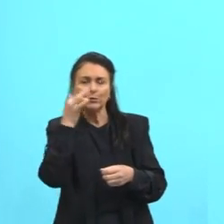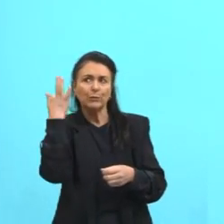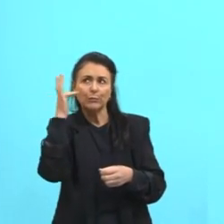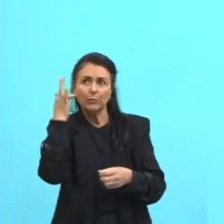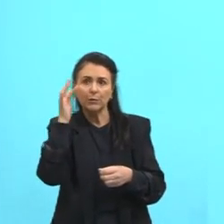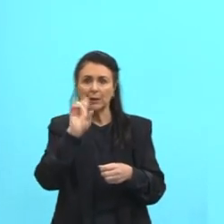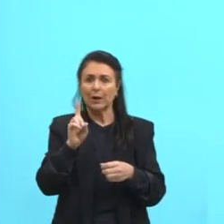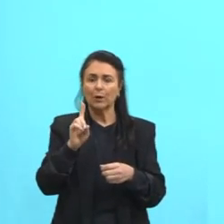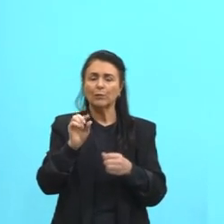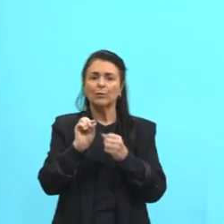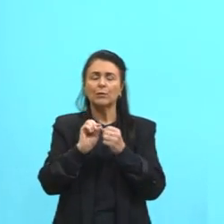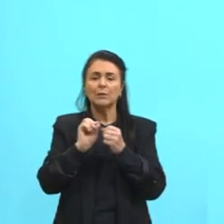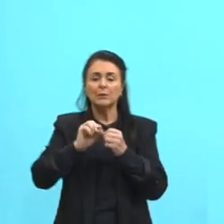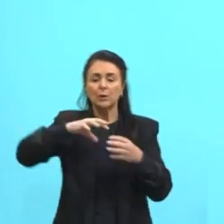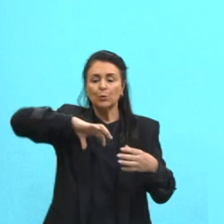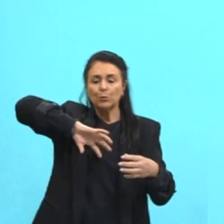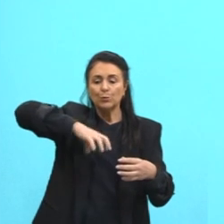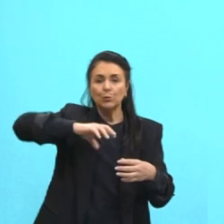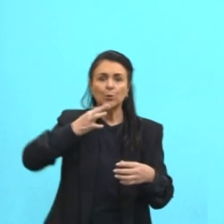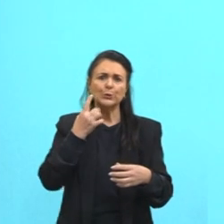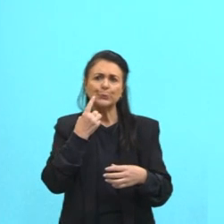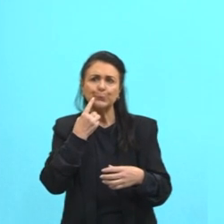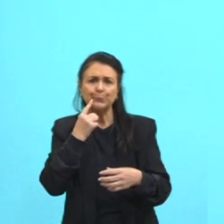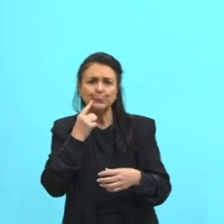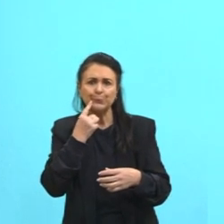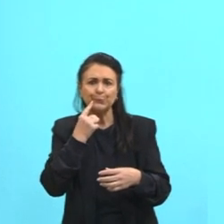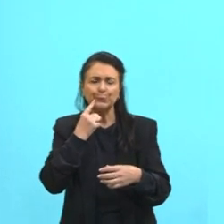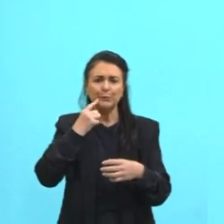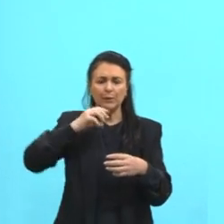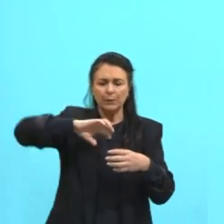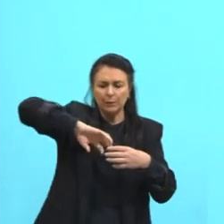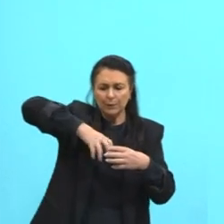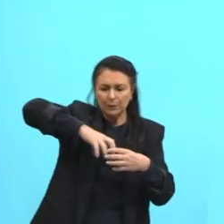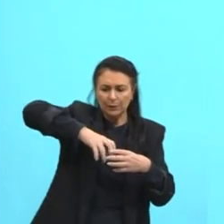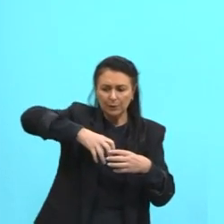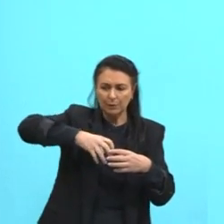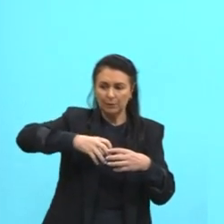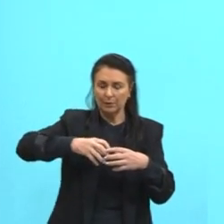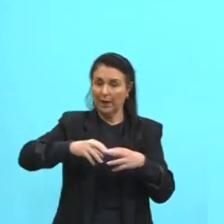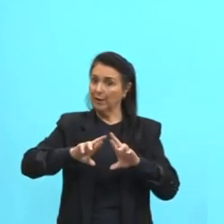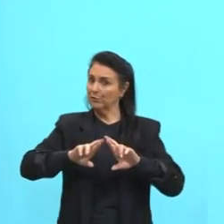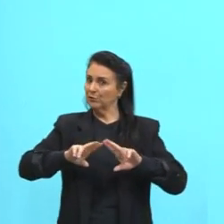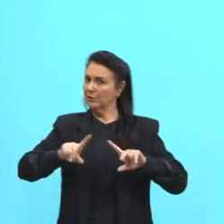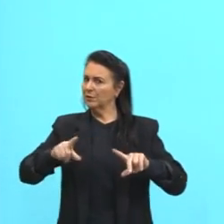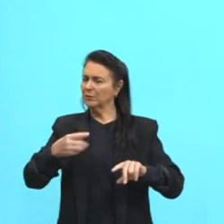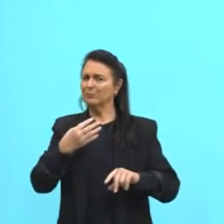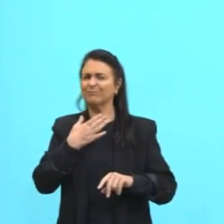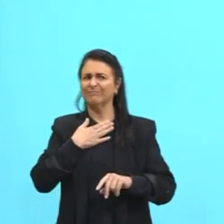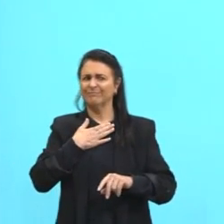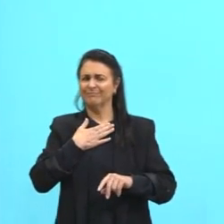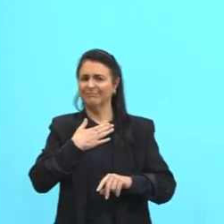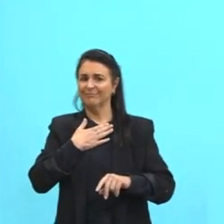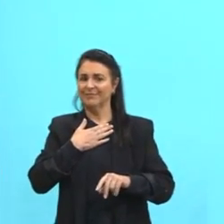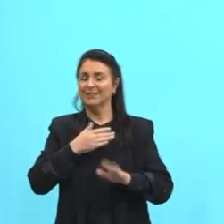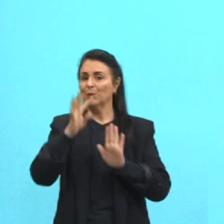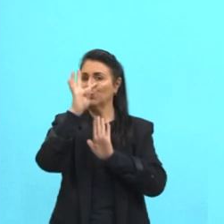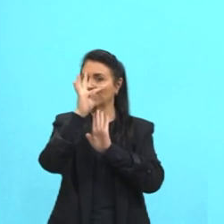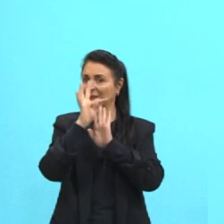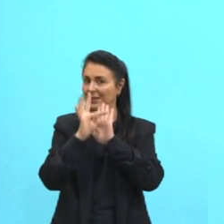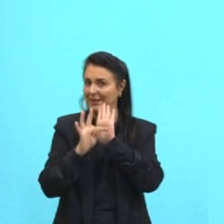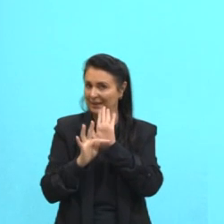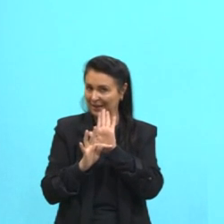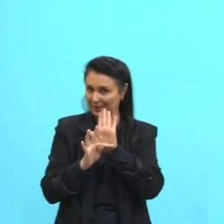ácidas, mas ele não vai ter necessariamente o mesmo resultado. O texto injuntivo, ele dá